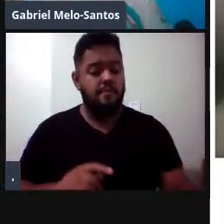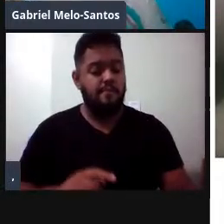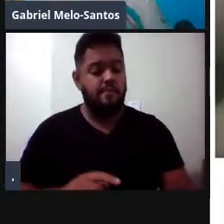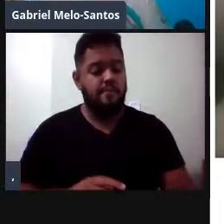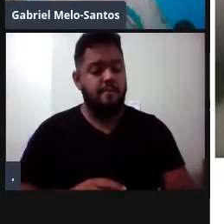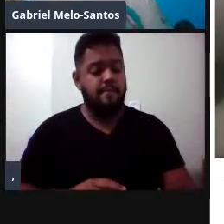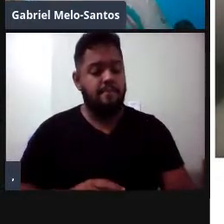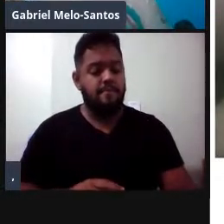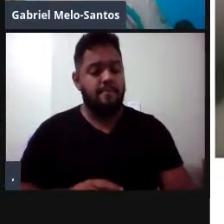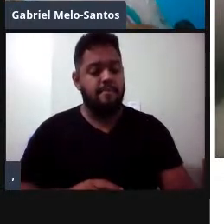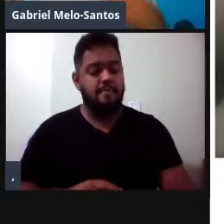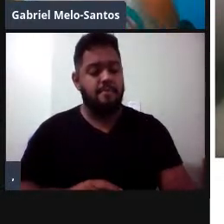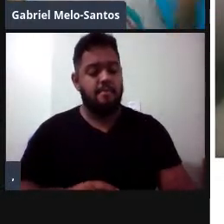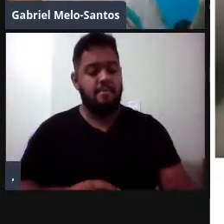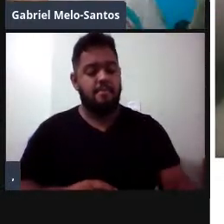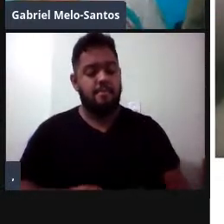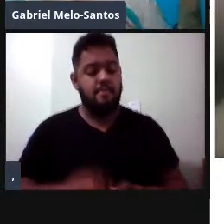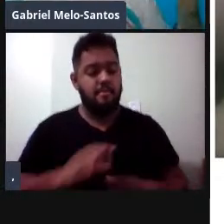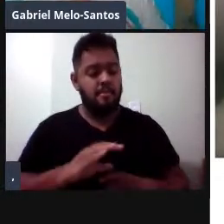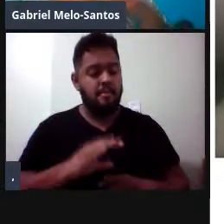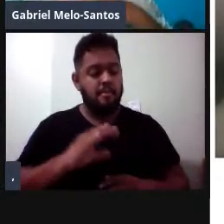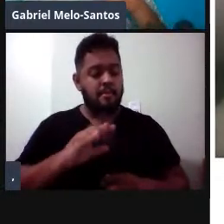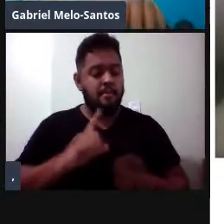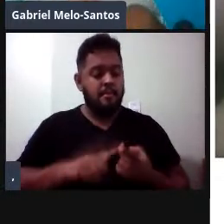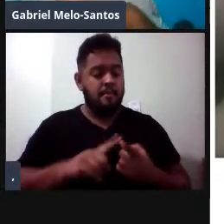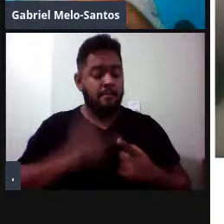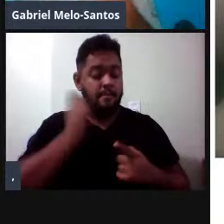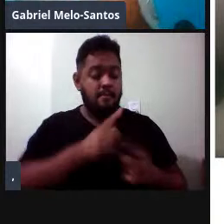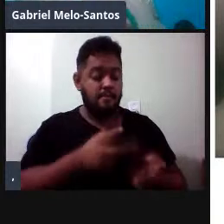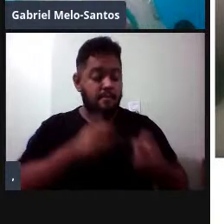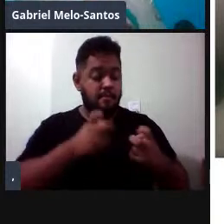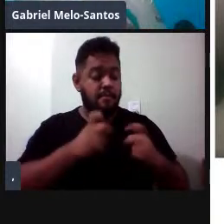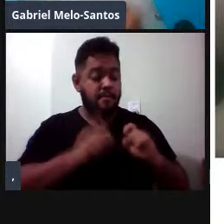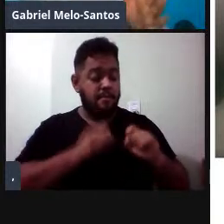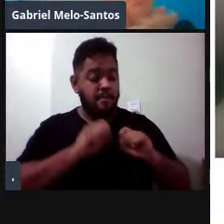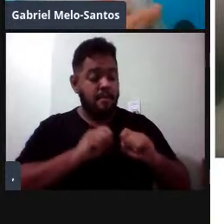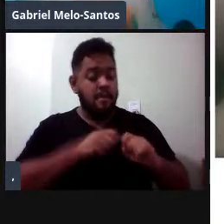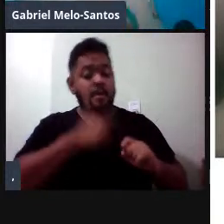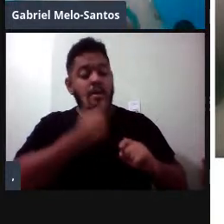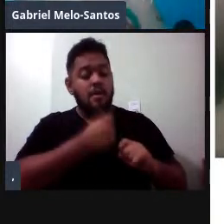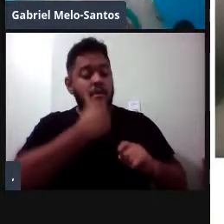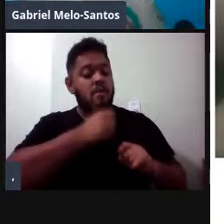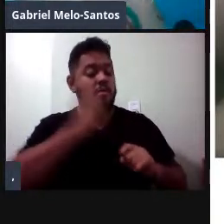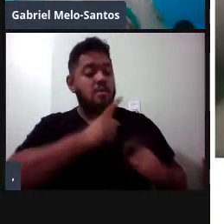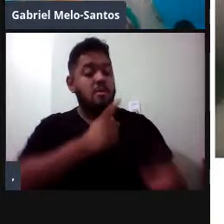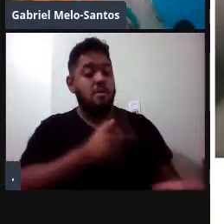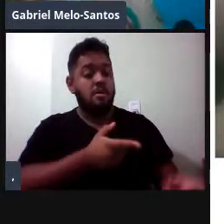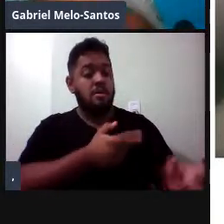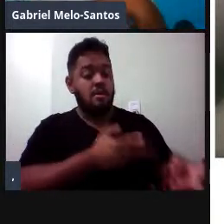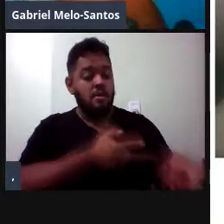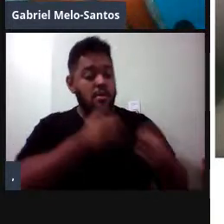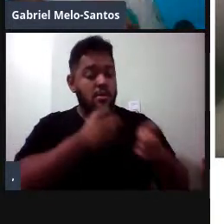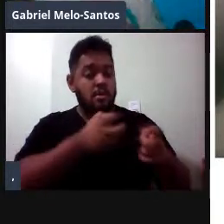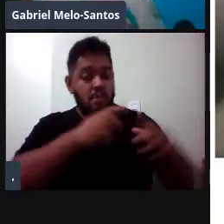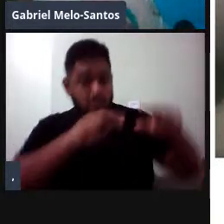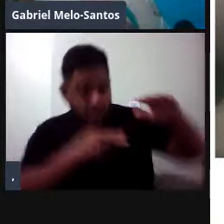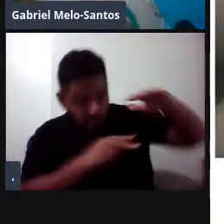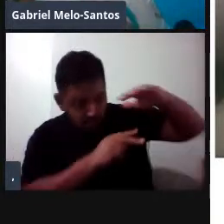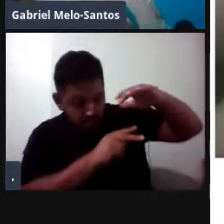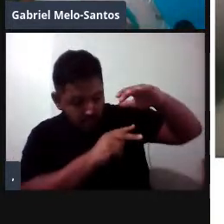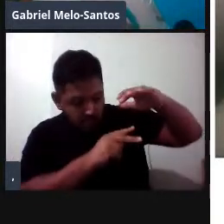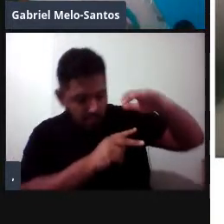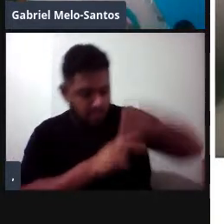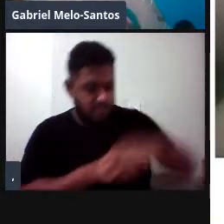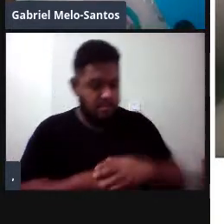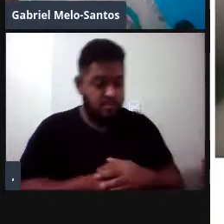diferenciar essa questão e a gente conseguia também dedicar macho e fêmea quando ou a gente tinha que mergulhar e olhar embaixo usando mais bravo de